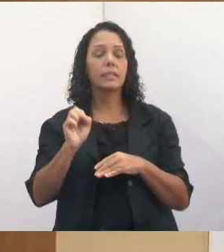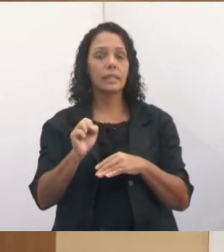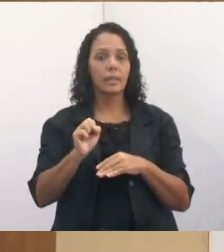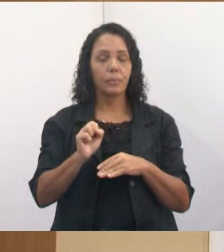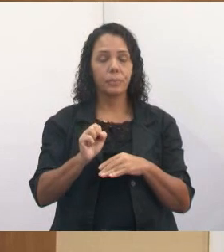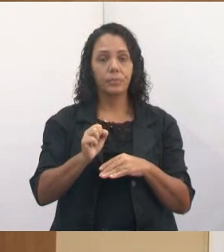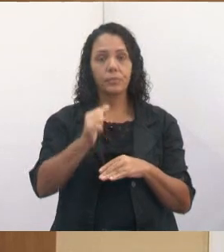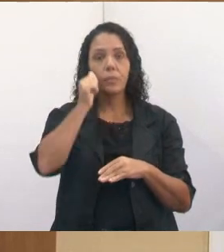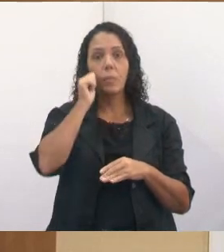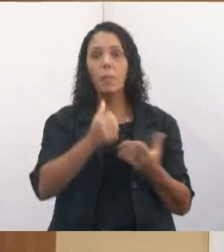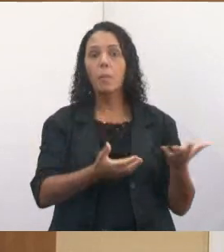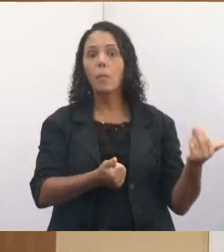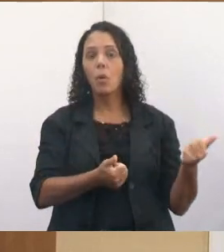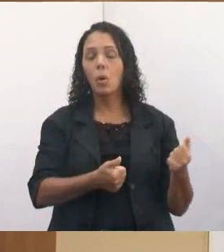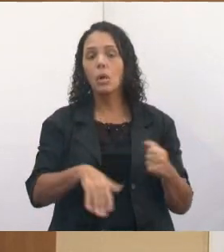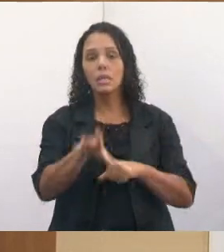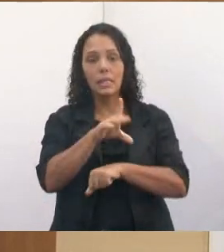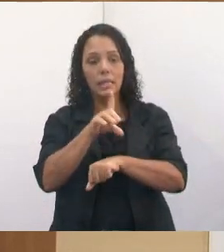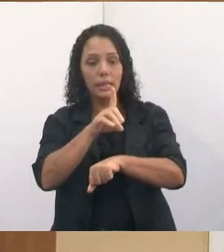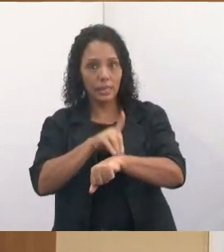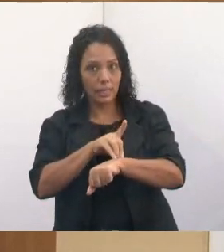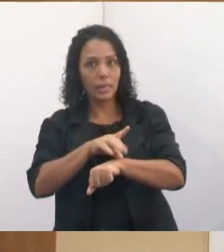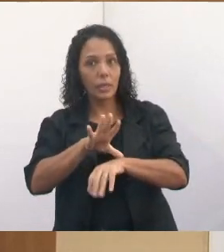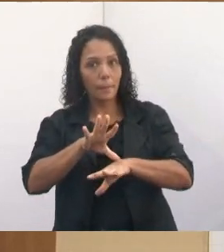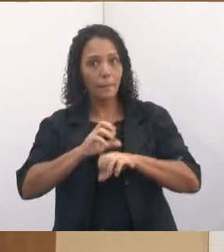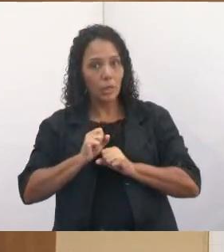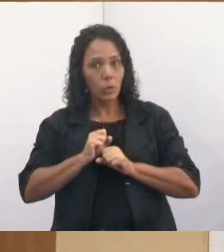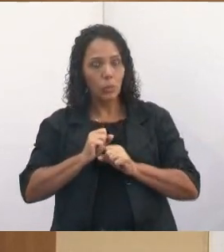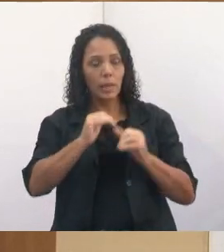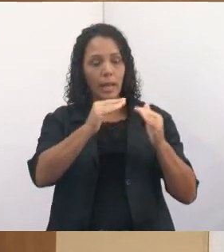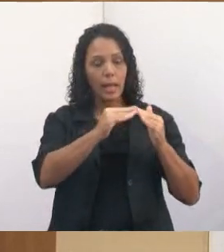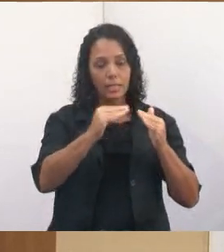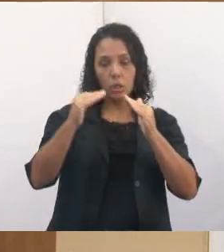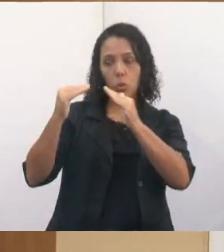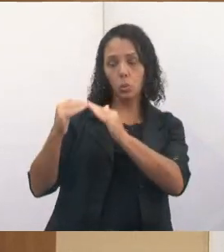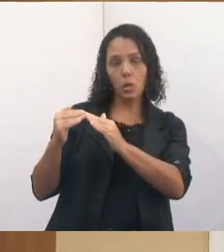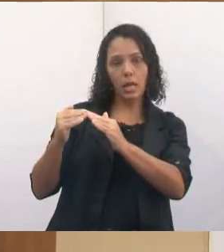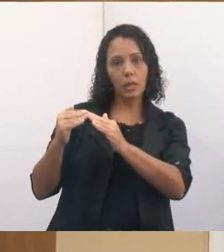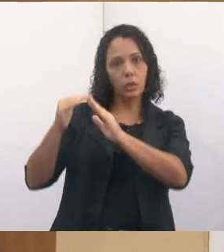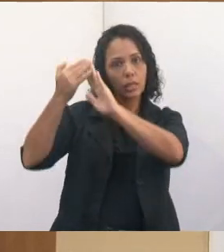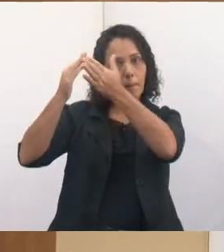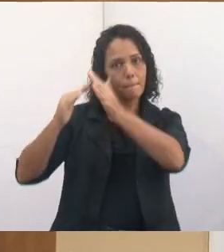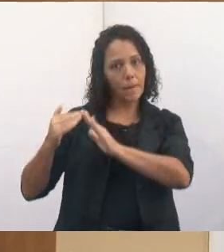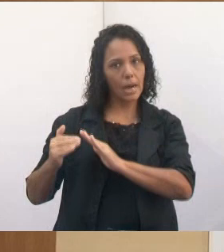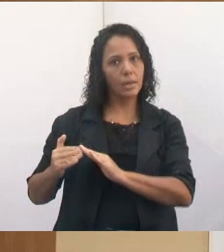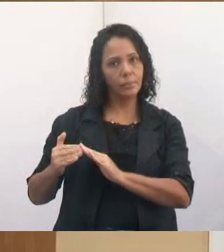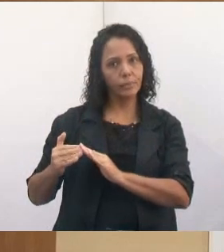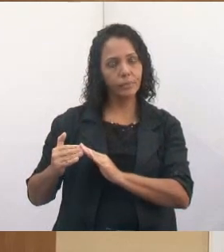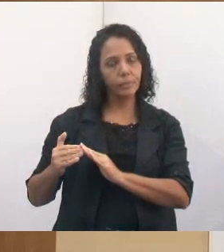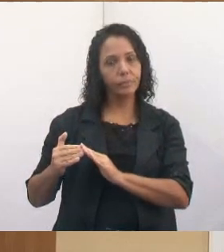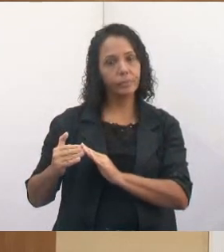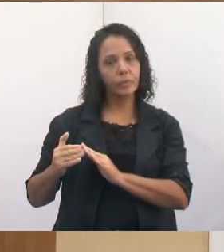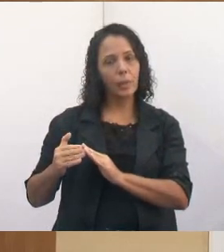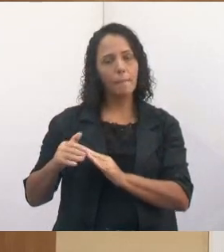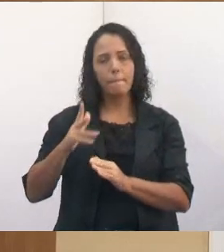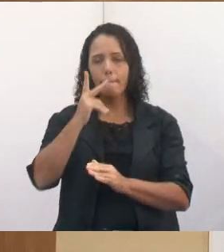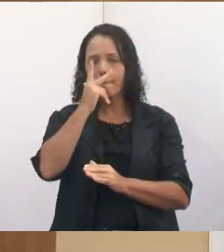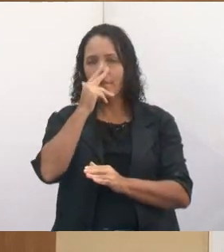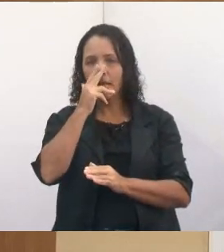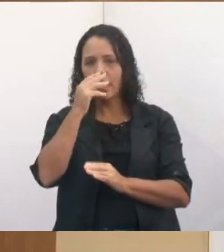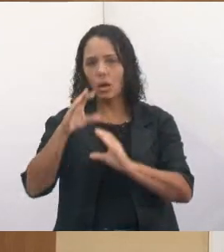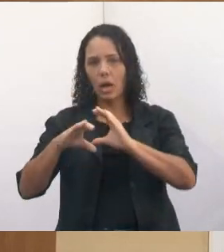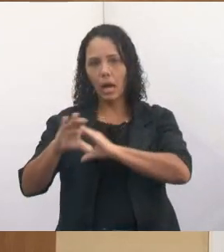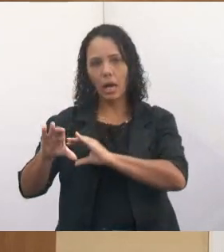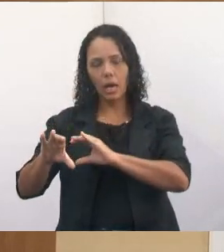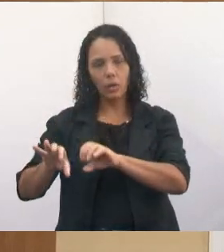ela adquiriu dengue, do lado da casa dela, é uma casa que foi demolida, estava tendo, acho que furou um cano, alguma coisa,